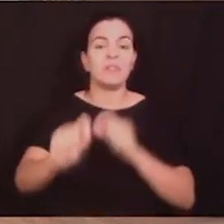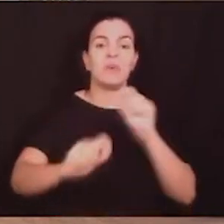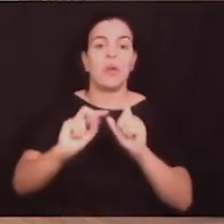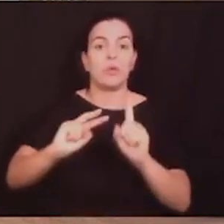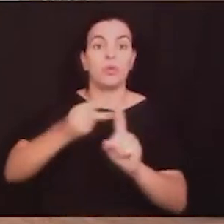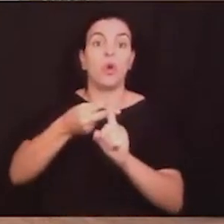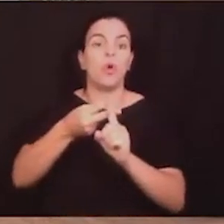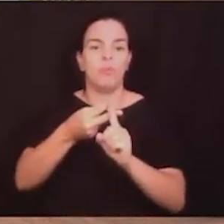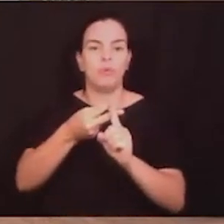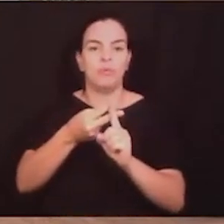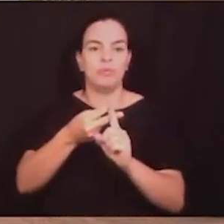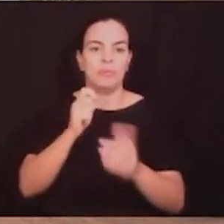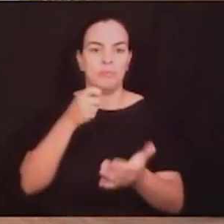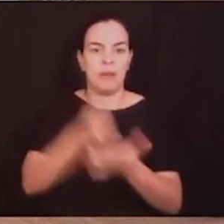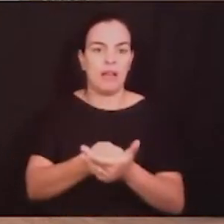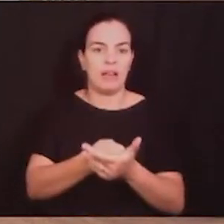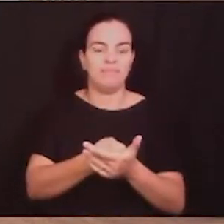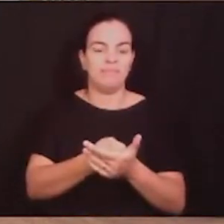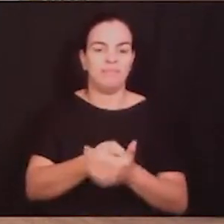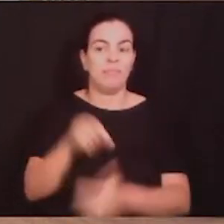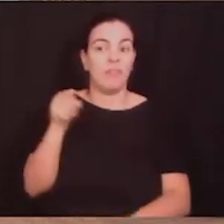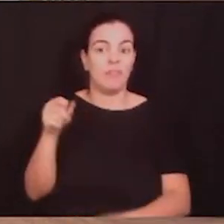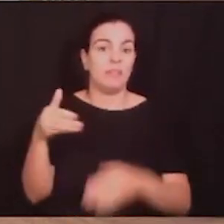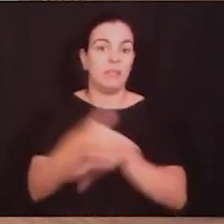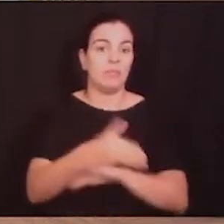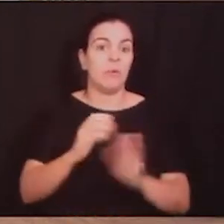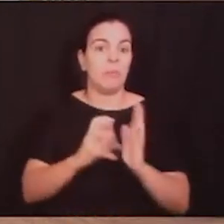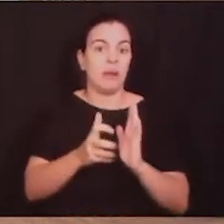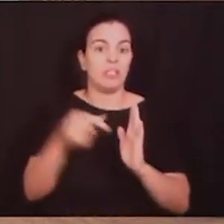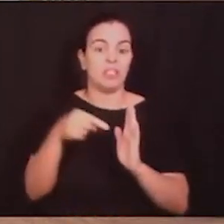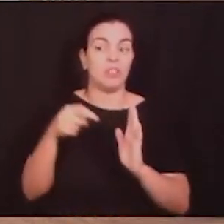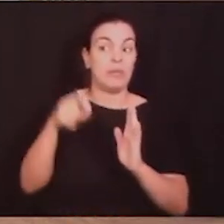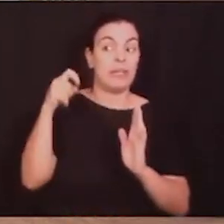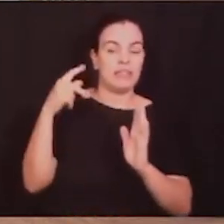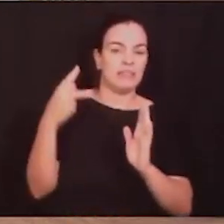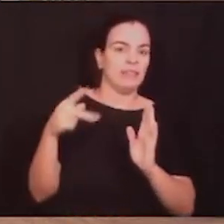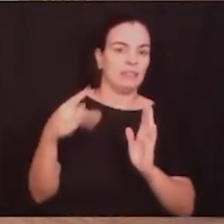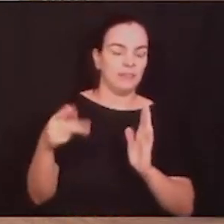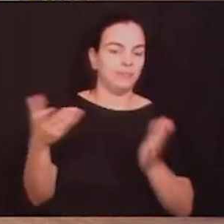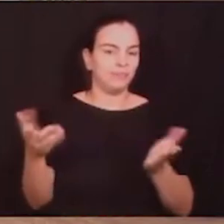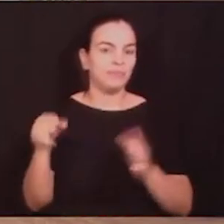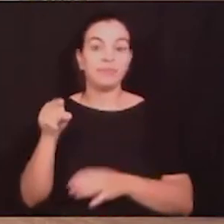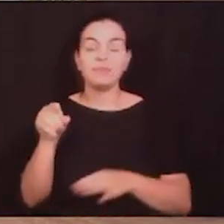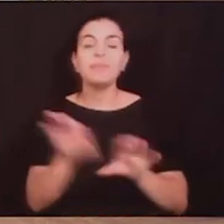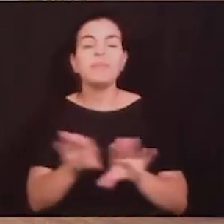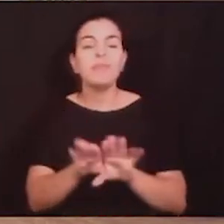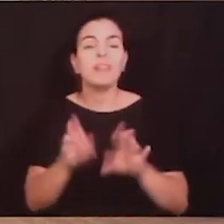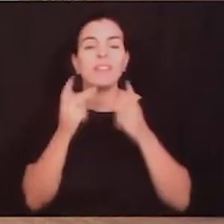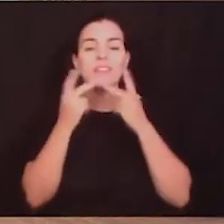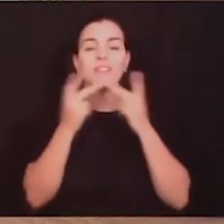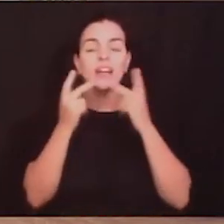Excelência penetrecia ao partido político até um tempo atrás. E Vossa Excelência fala no tarifa zero, e o